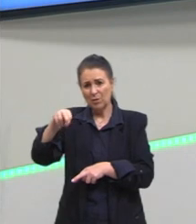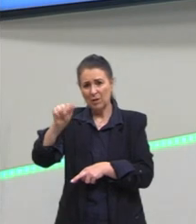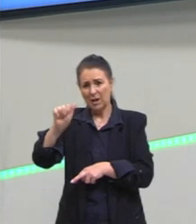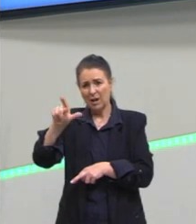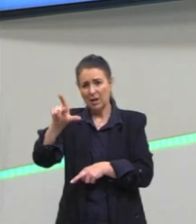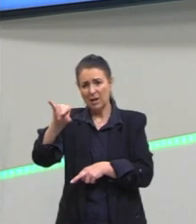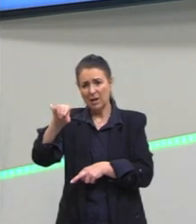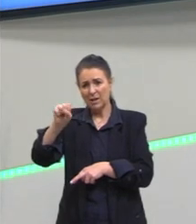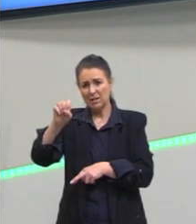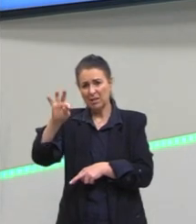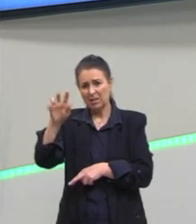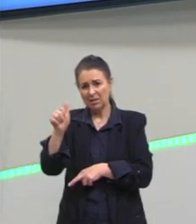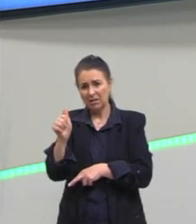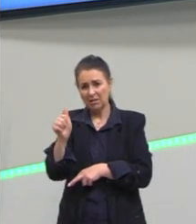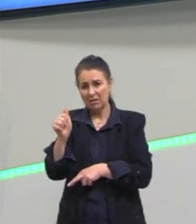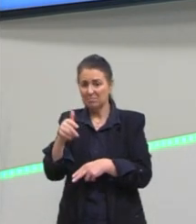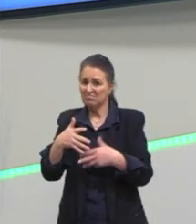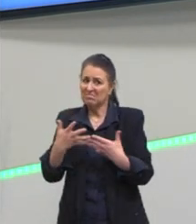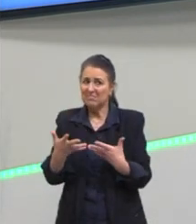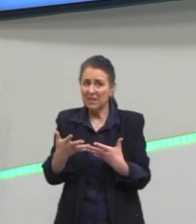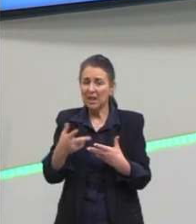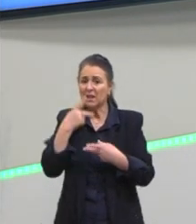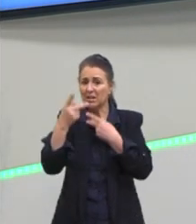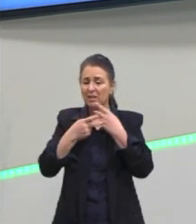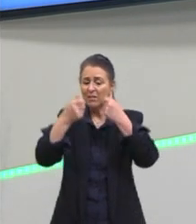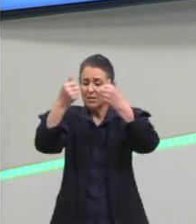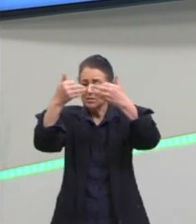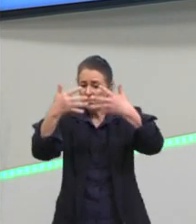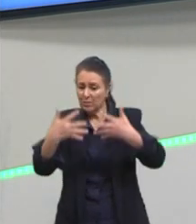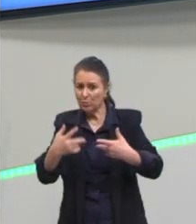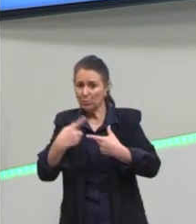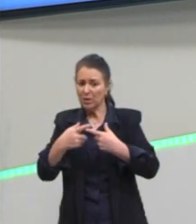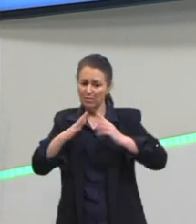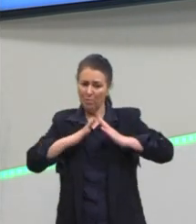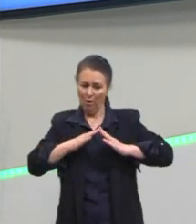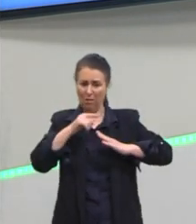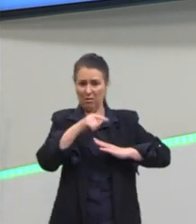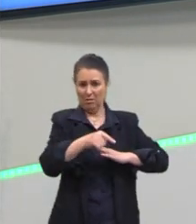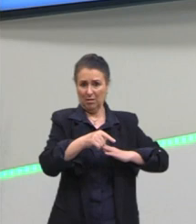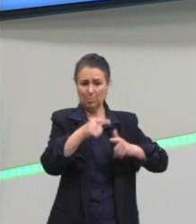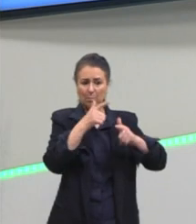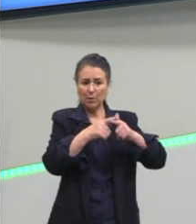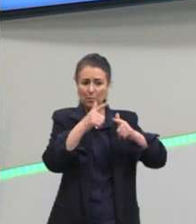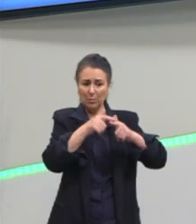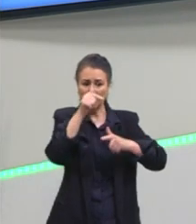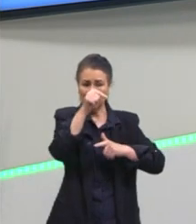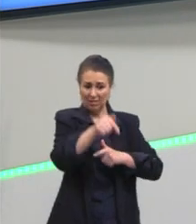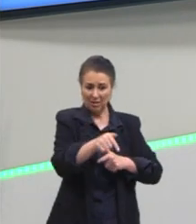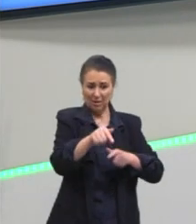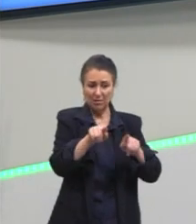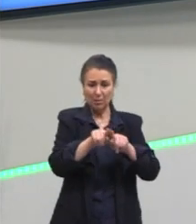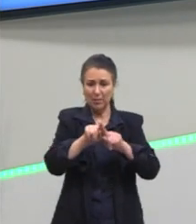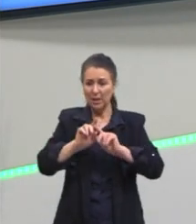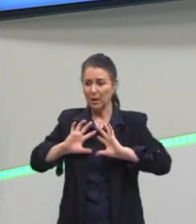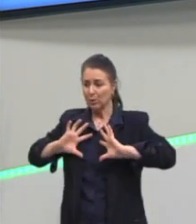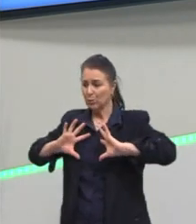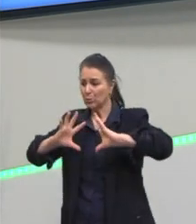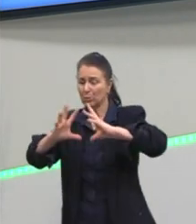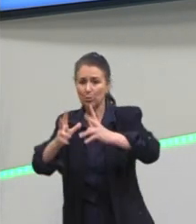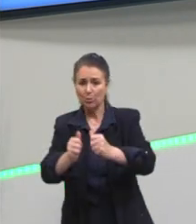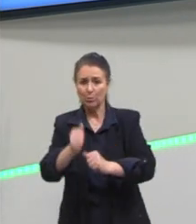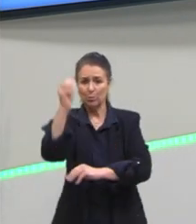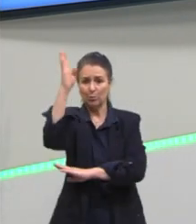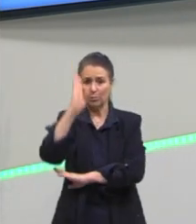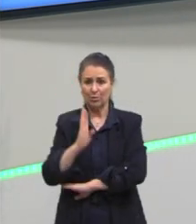regionalista porque ele está falando das questões ali da região em qual ele mora. Mas os problemas dessa região são problemas do Brasil. Se são problemas do Brasil,